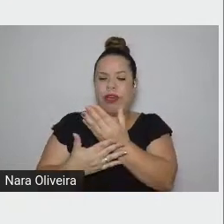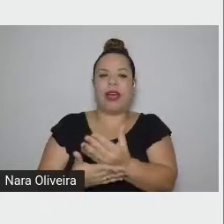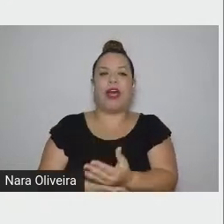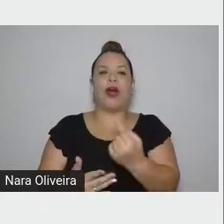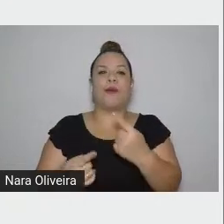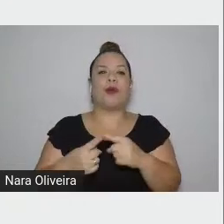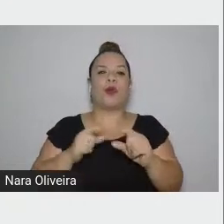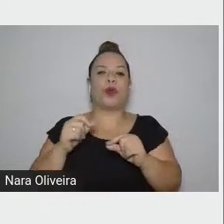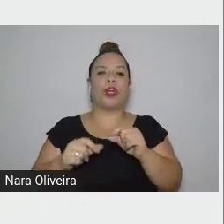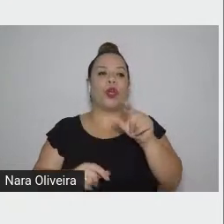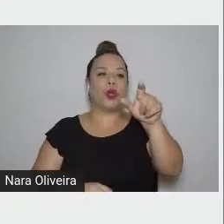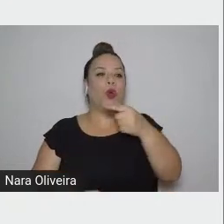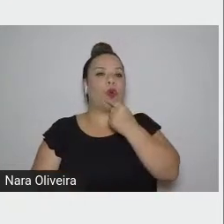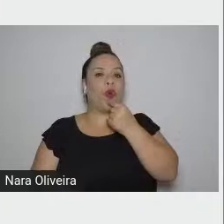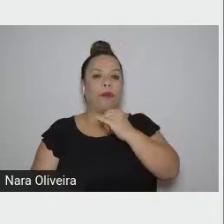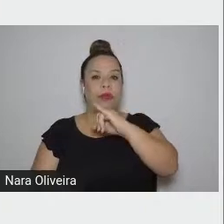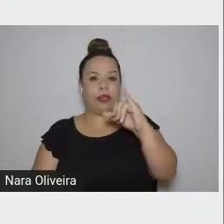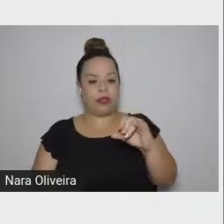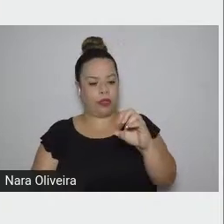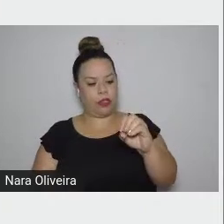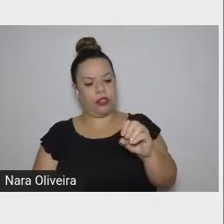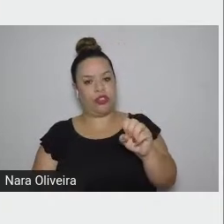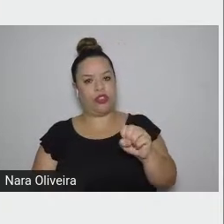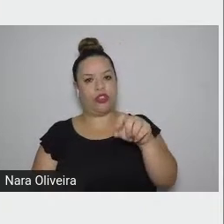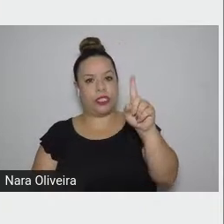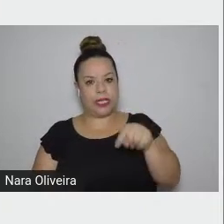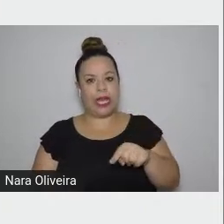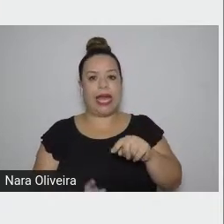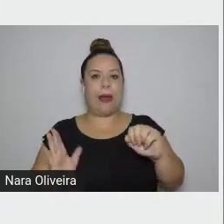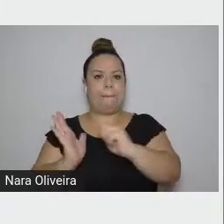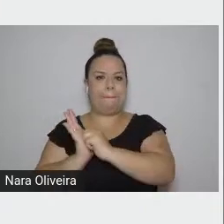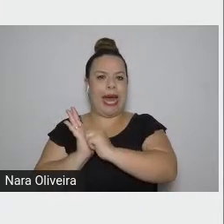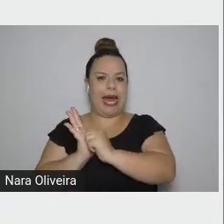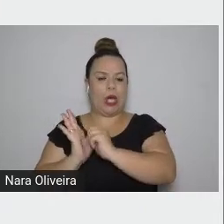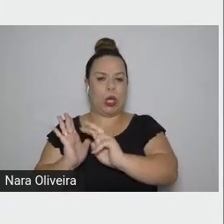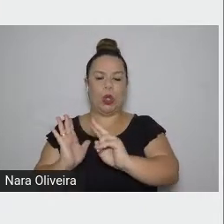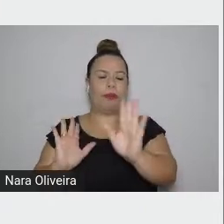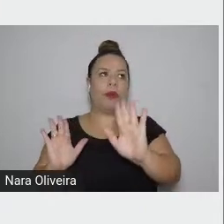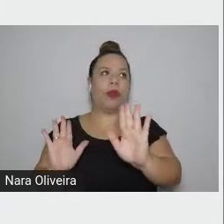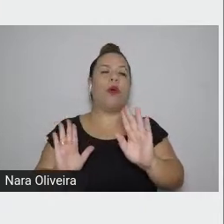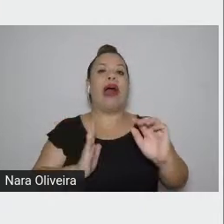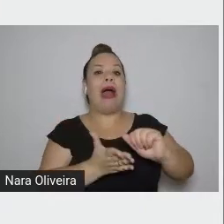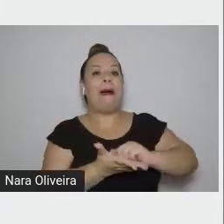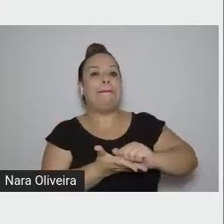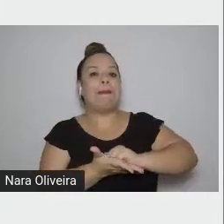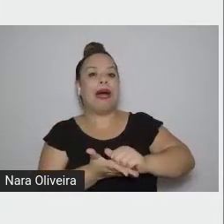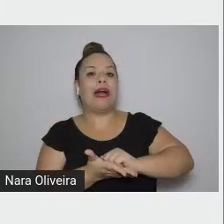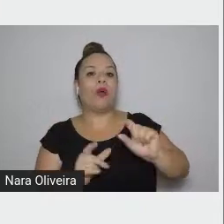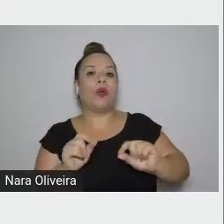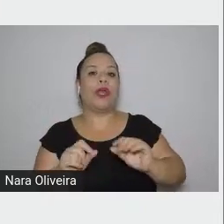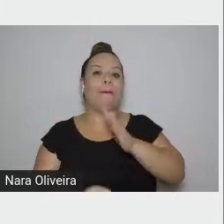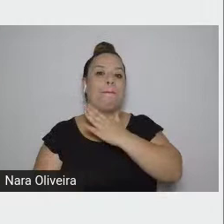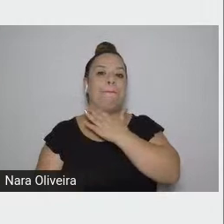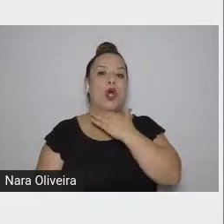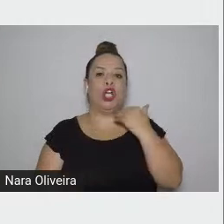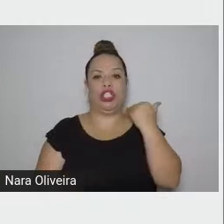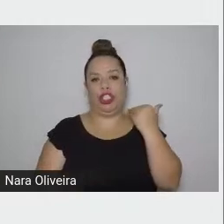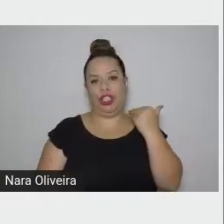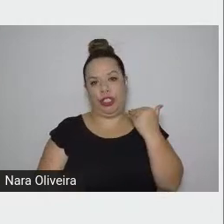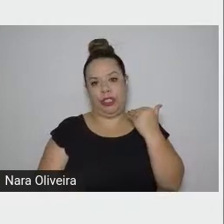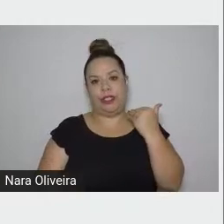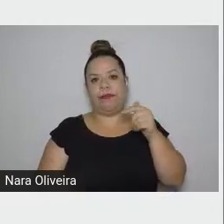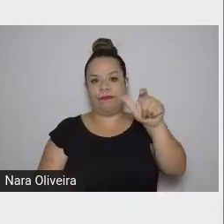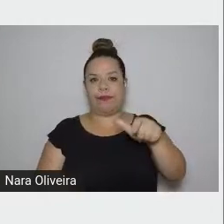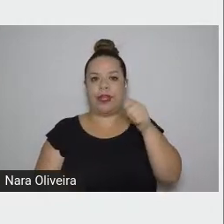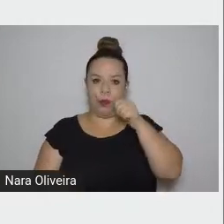apaga o nome, não, apaga o óbito da mulher.